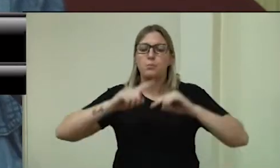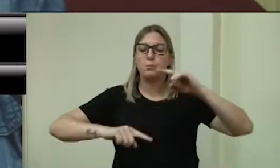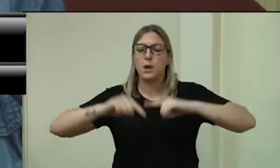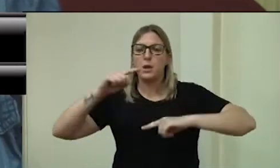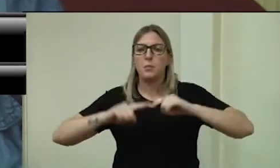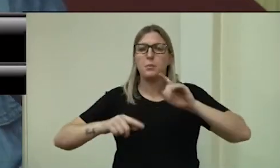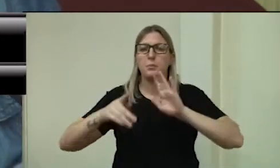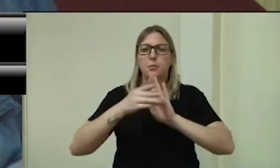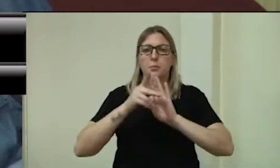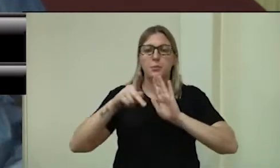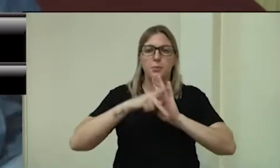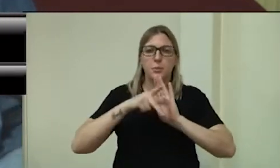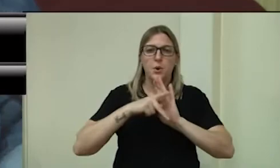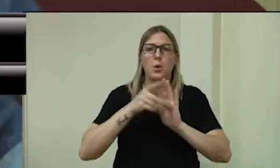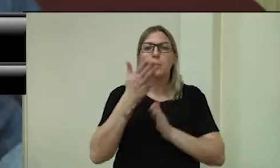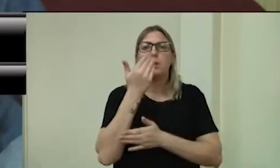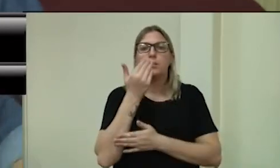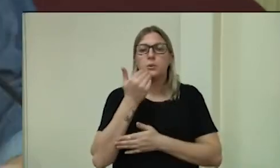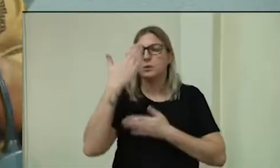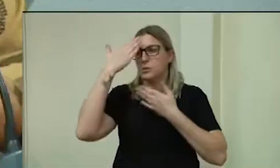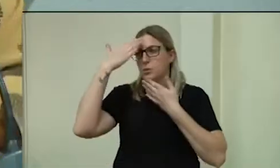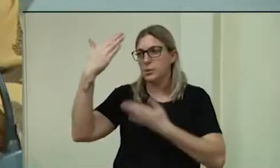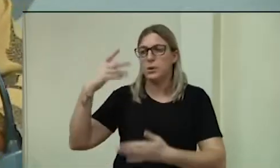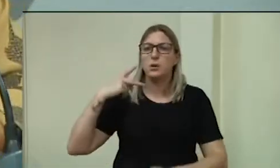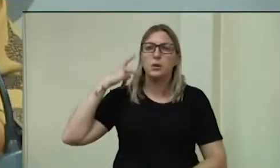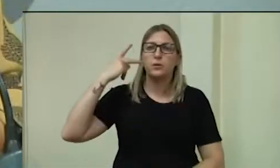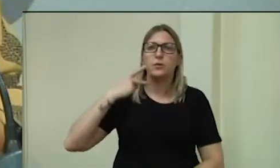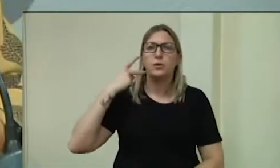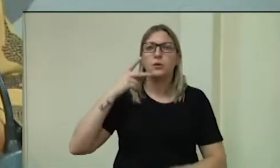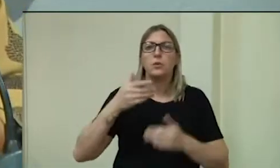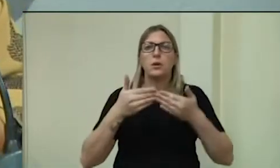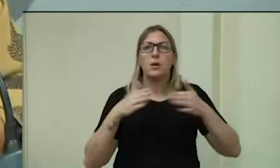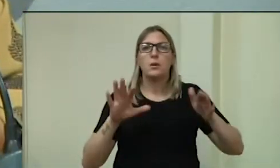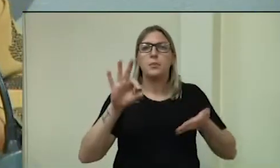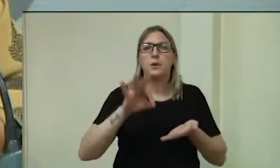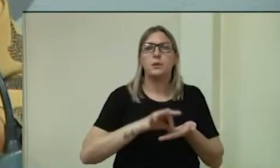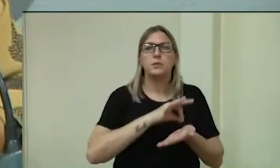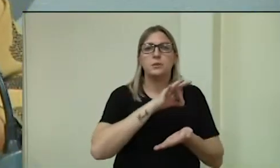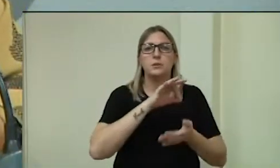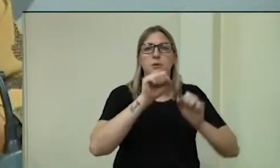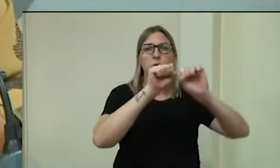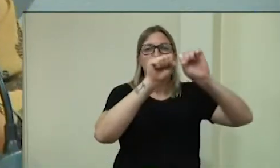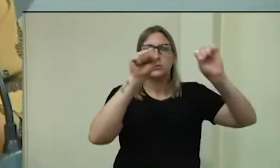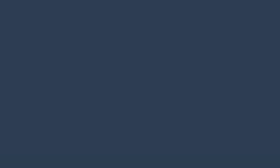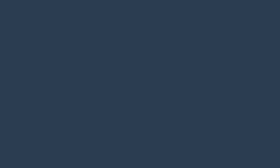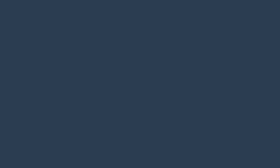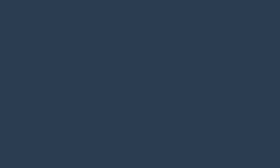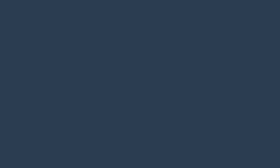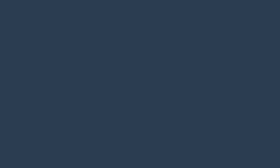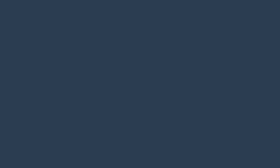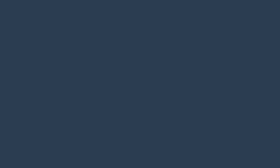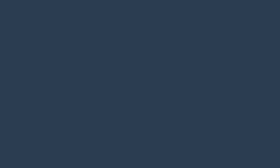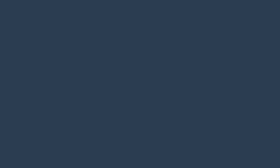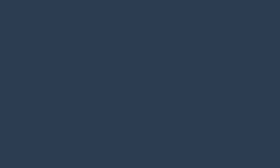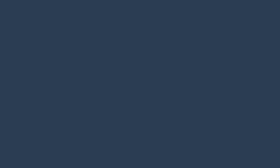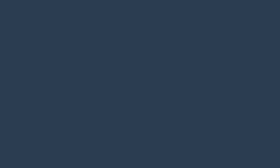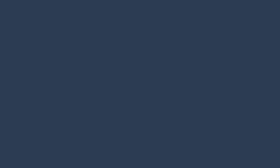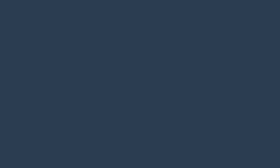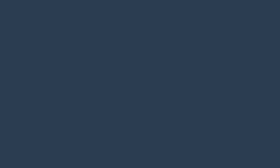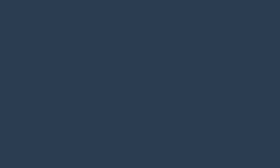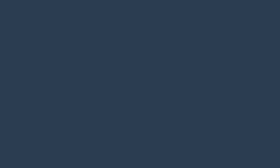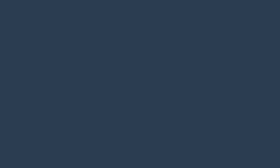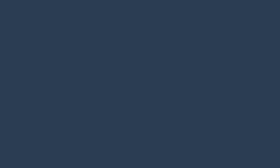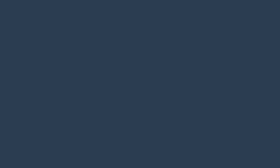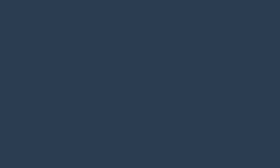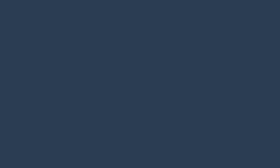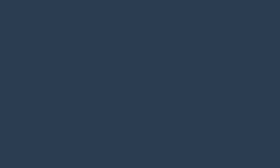Lido, senhora presidenta. Muito obrigada, vereadora. aberta a inscrição, então, no sistema para a discussão do